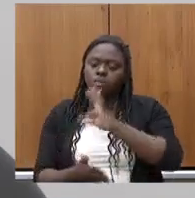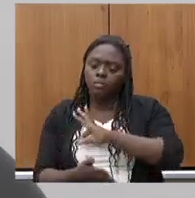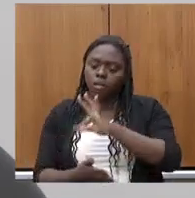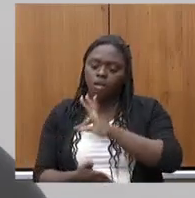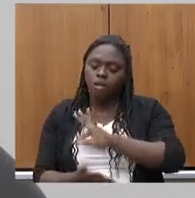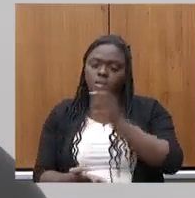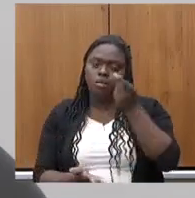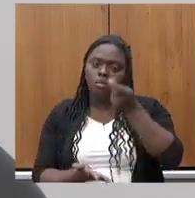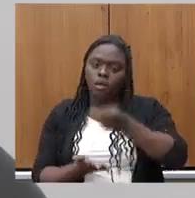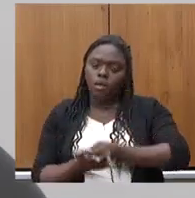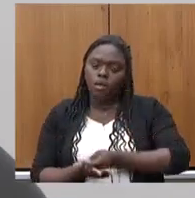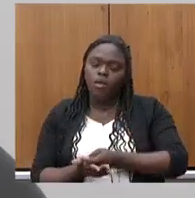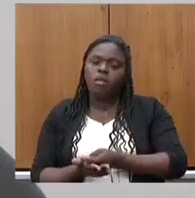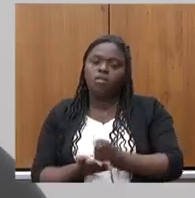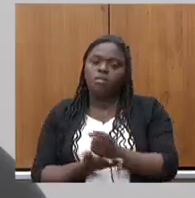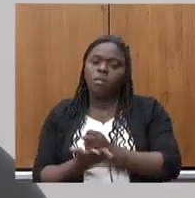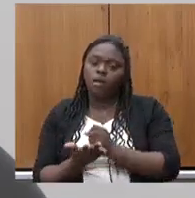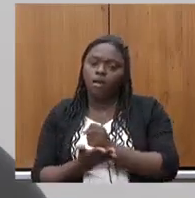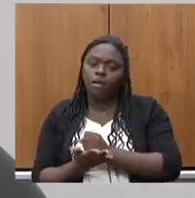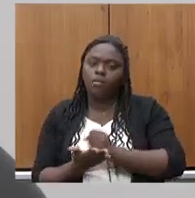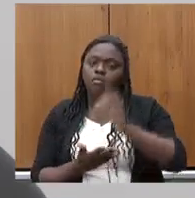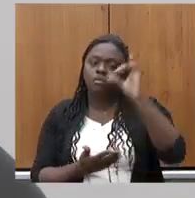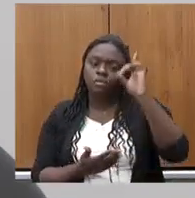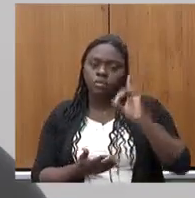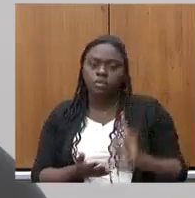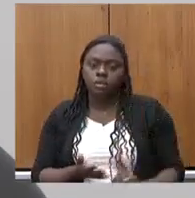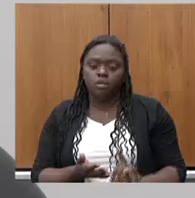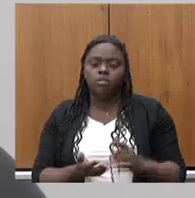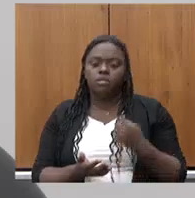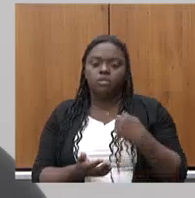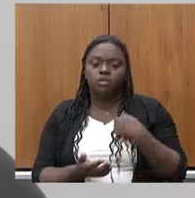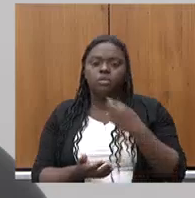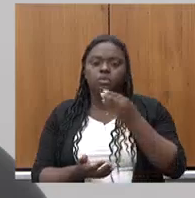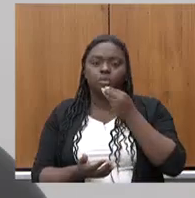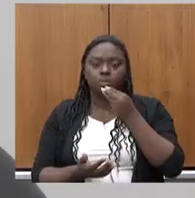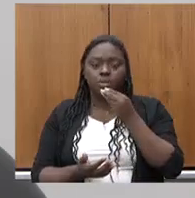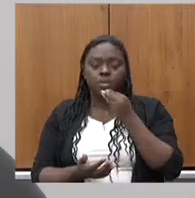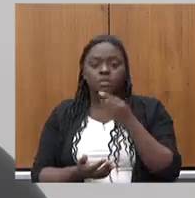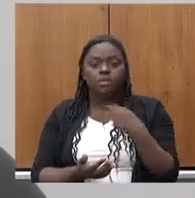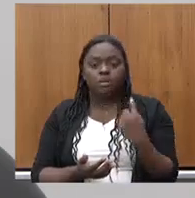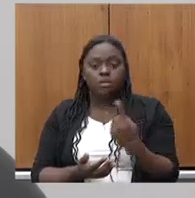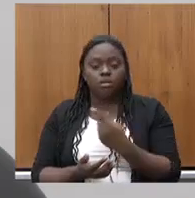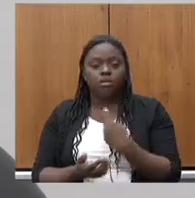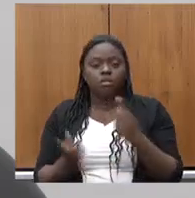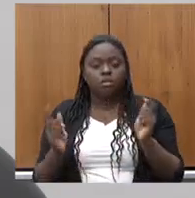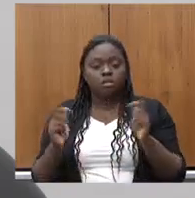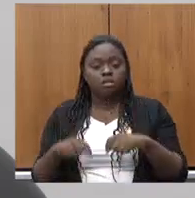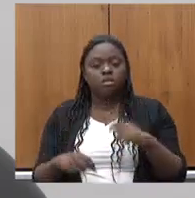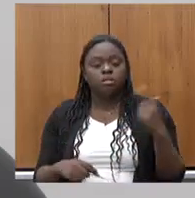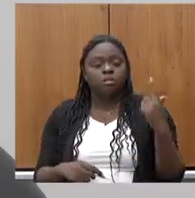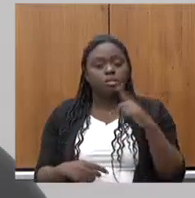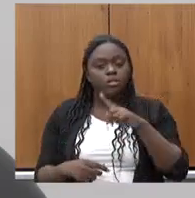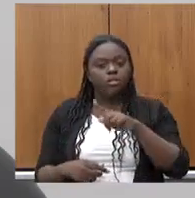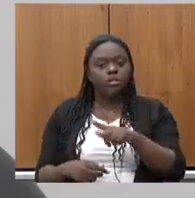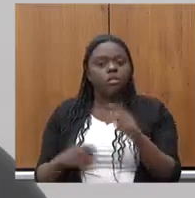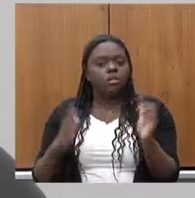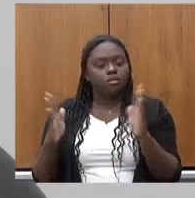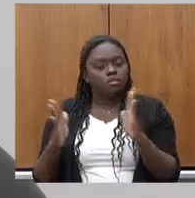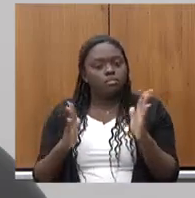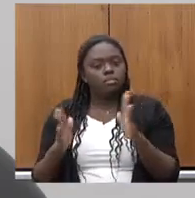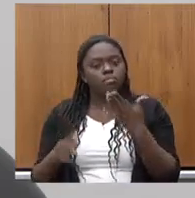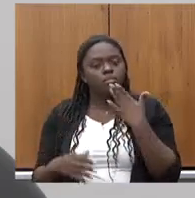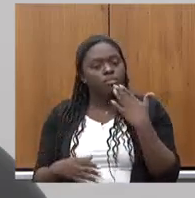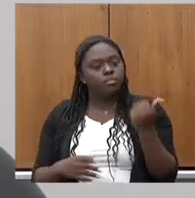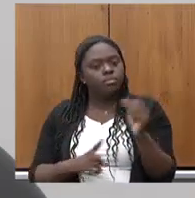pagamento do mínimo pelo básico por direitos e eu desejo que a gente supere essa fase na